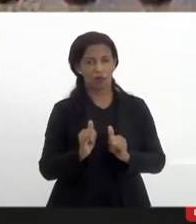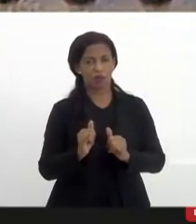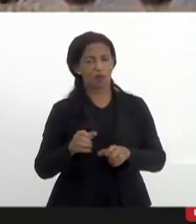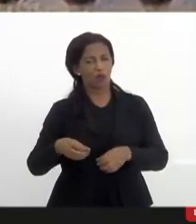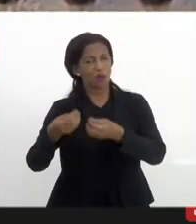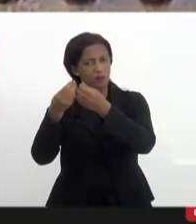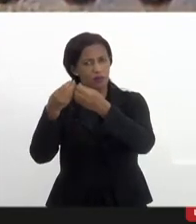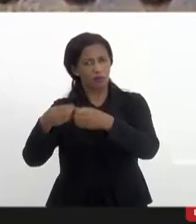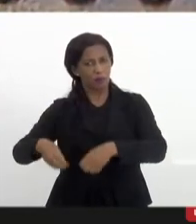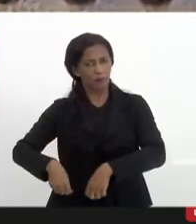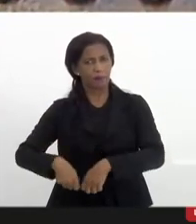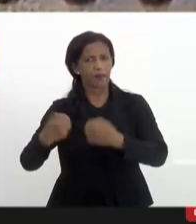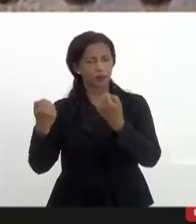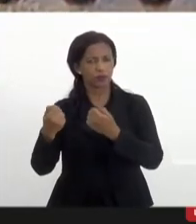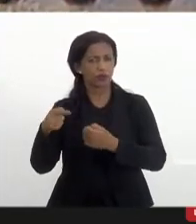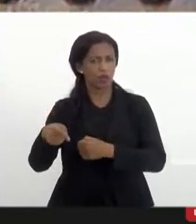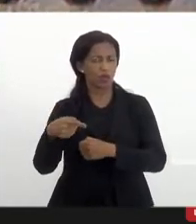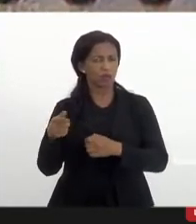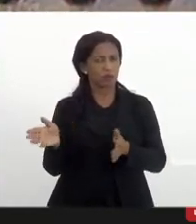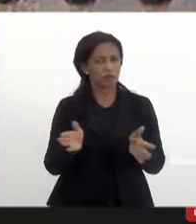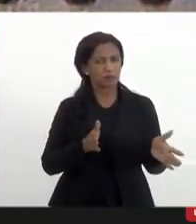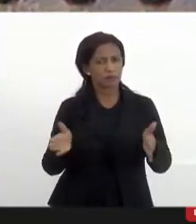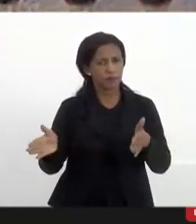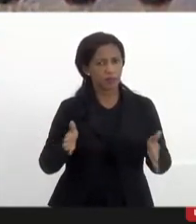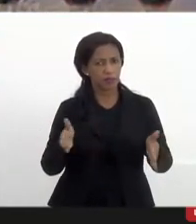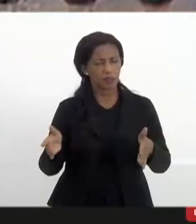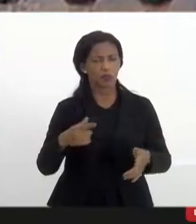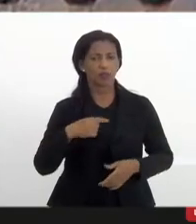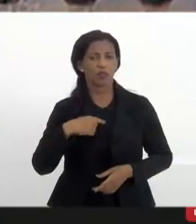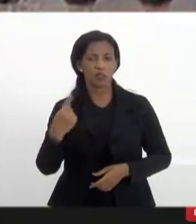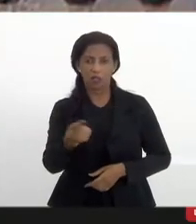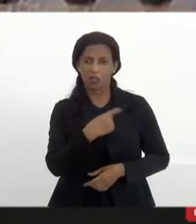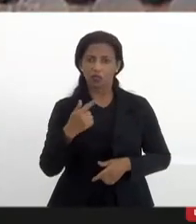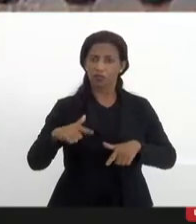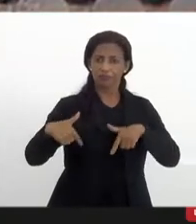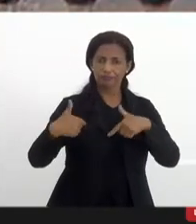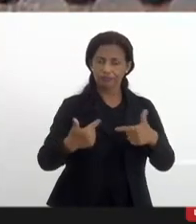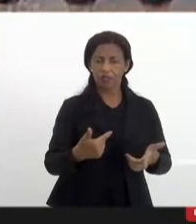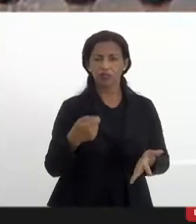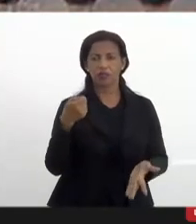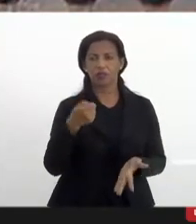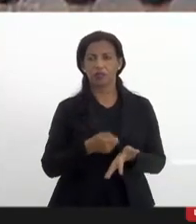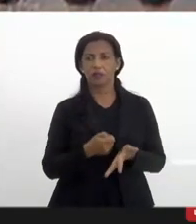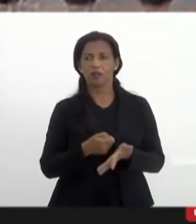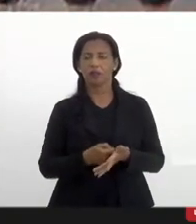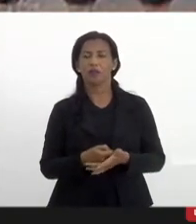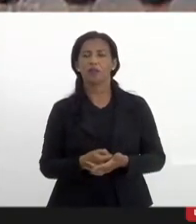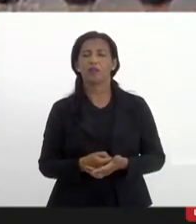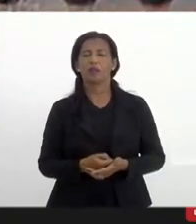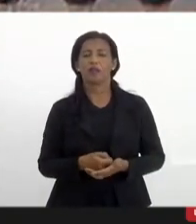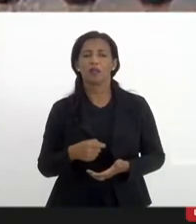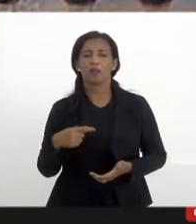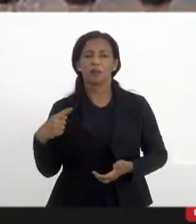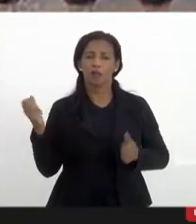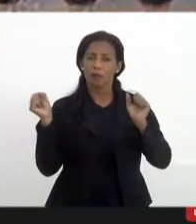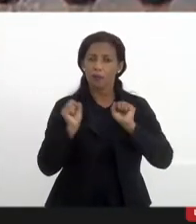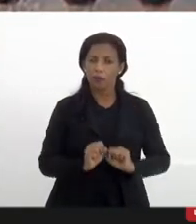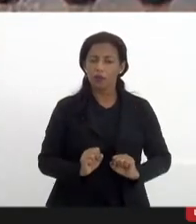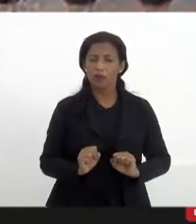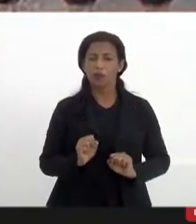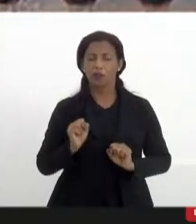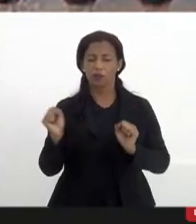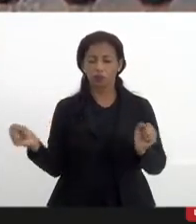prejudicados nesse período e que a gente atue efetivamente para que possamos